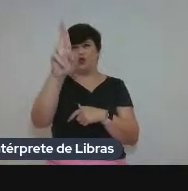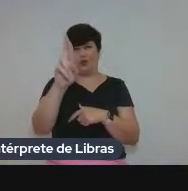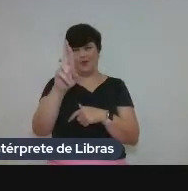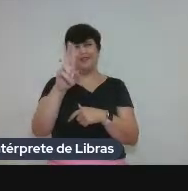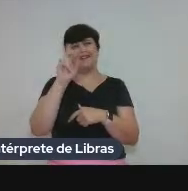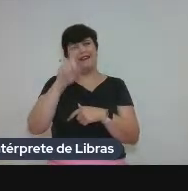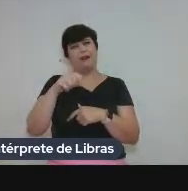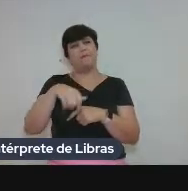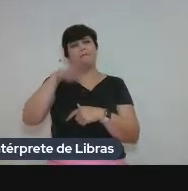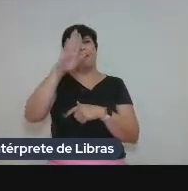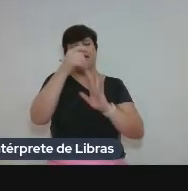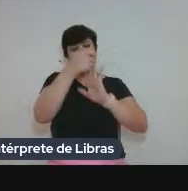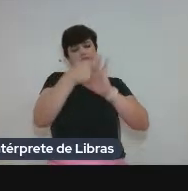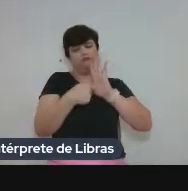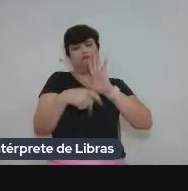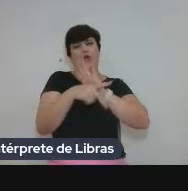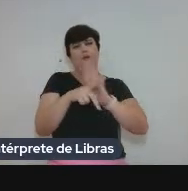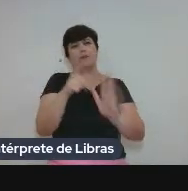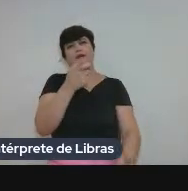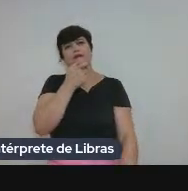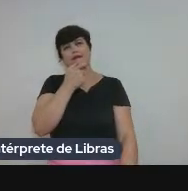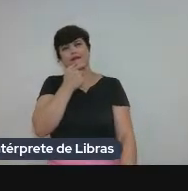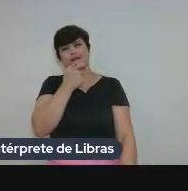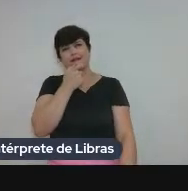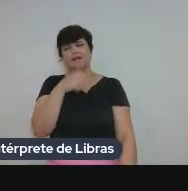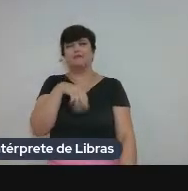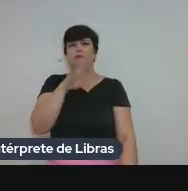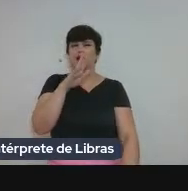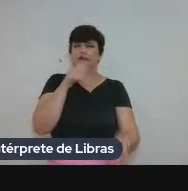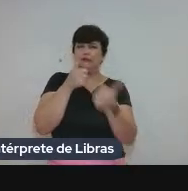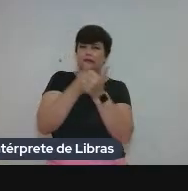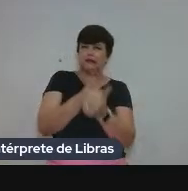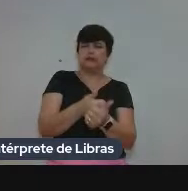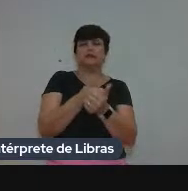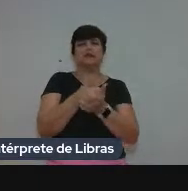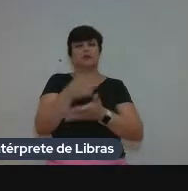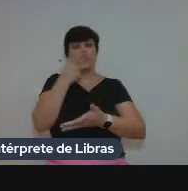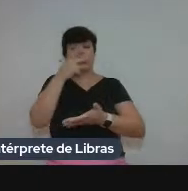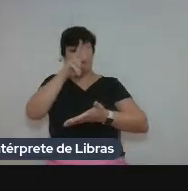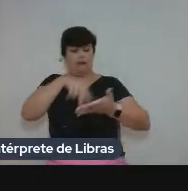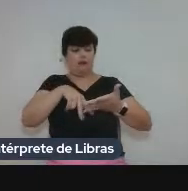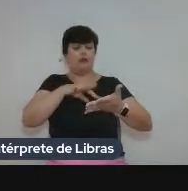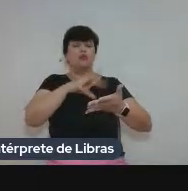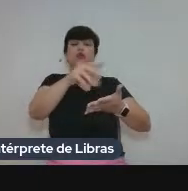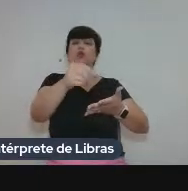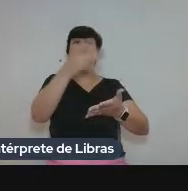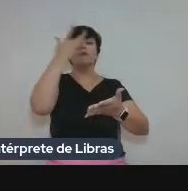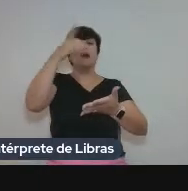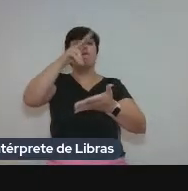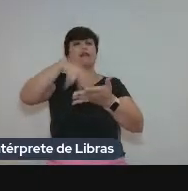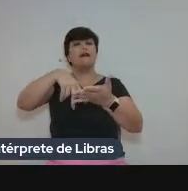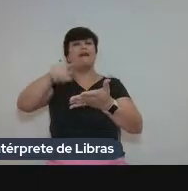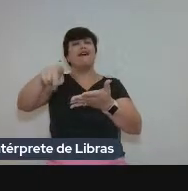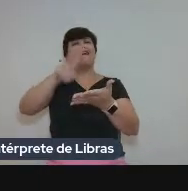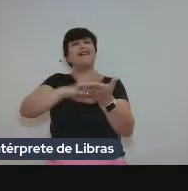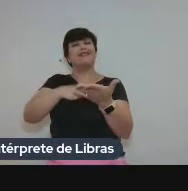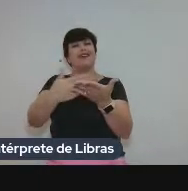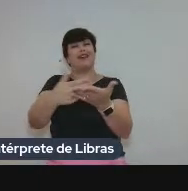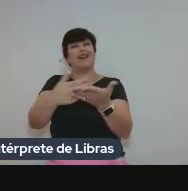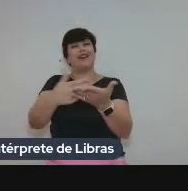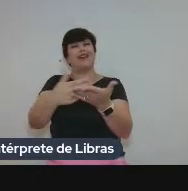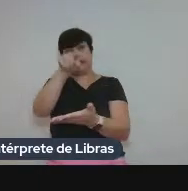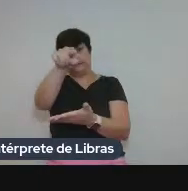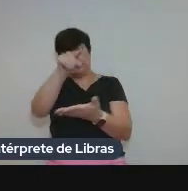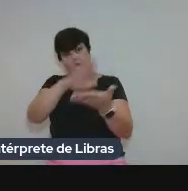característica de manuais de língua inglesa, né? Essa proximidade maior com o leitor, identificando o leitor como sendo o intérprete, por exemplo. Então, você